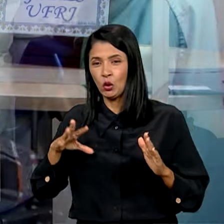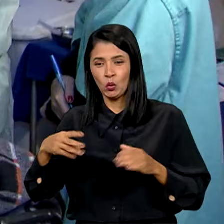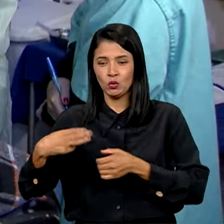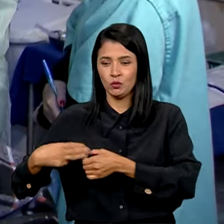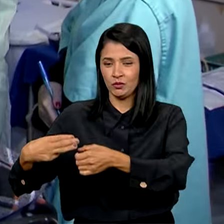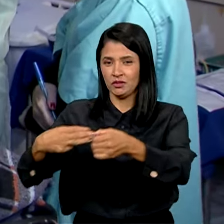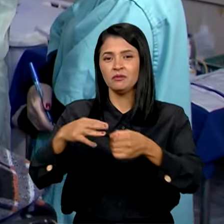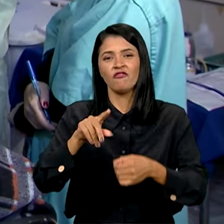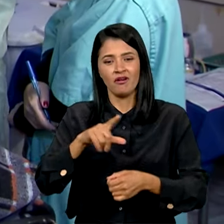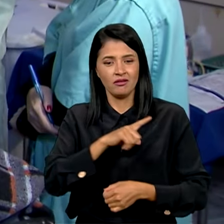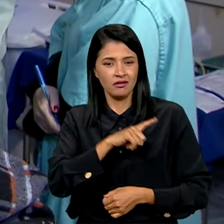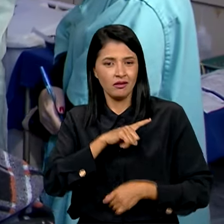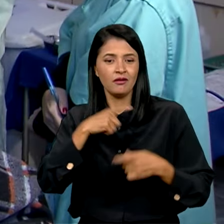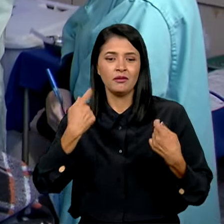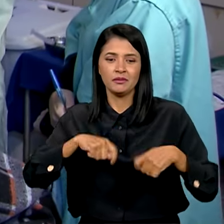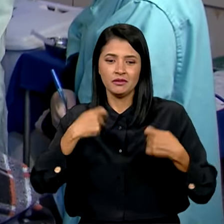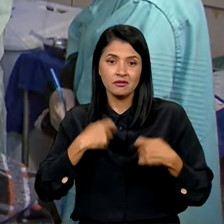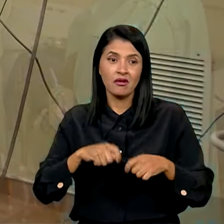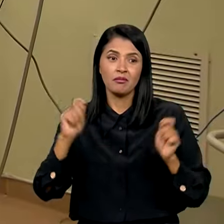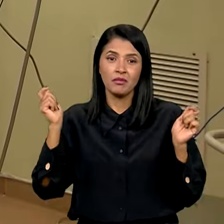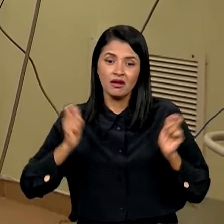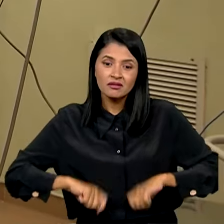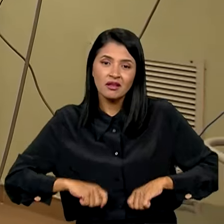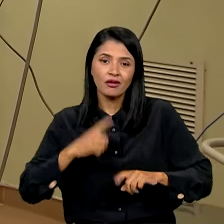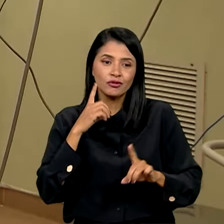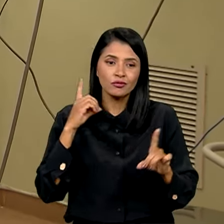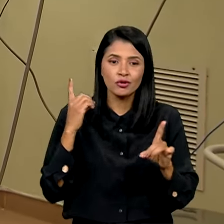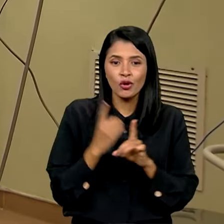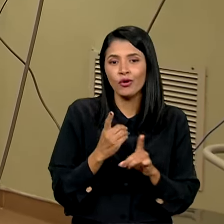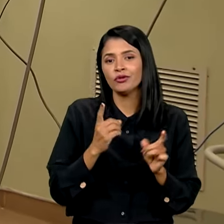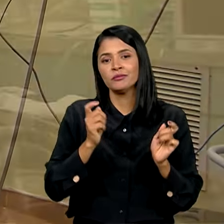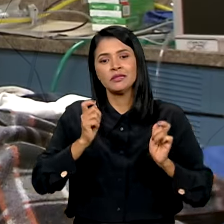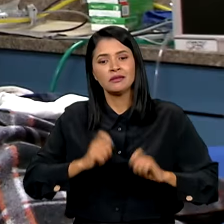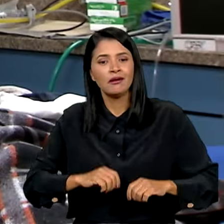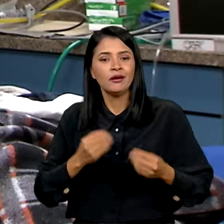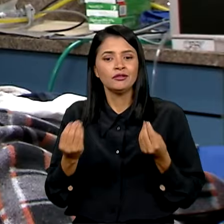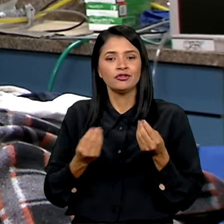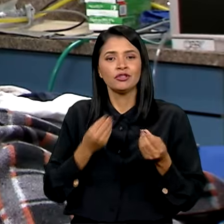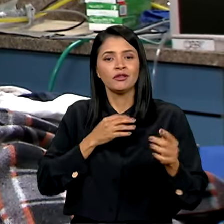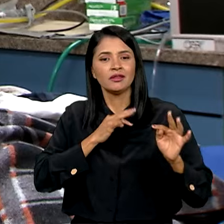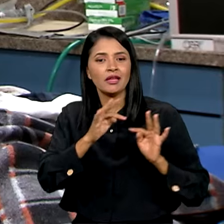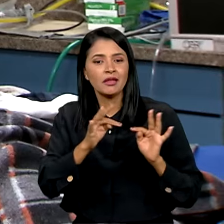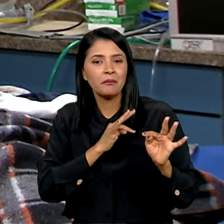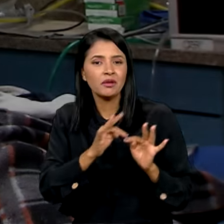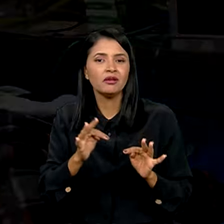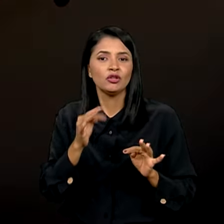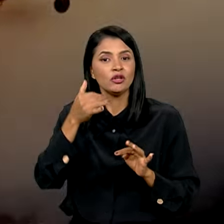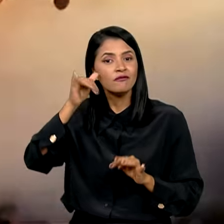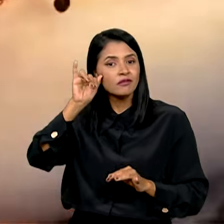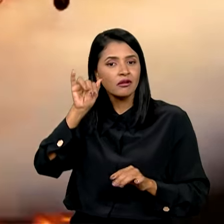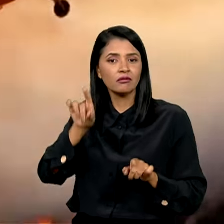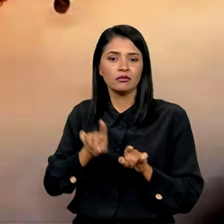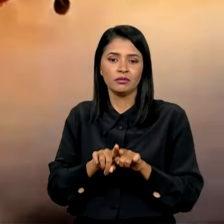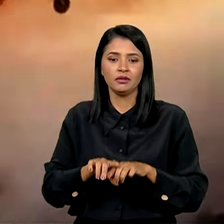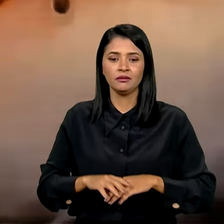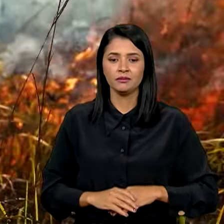municípios. Vão precisar ter capacidade de diagnóstico, capacidade de tratamento e capacidade de prevenção.